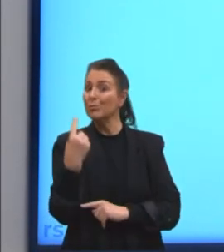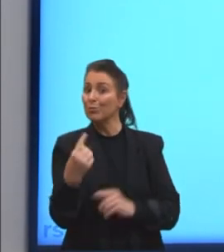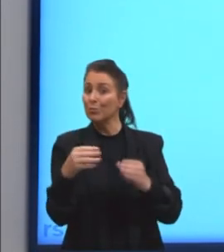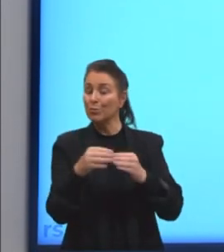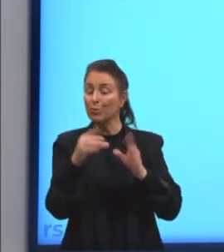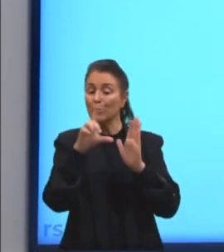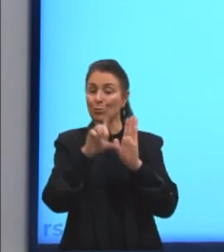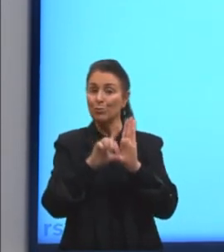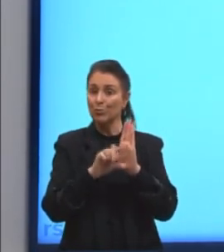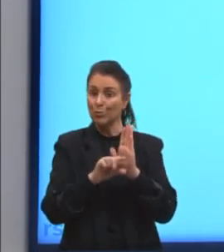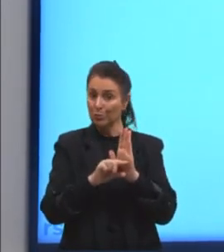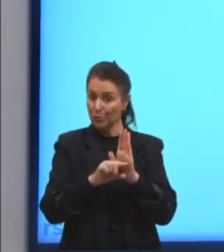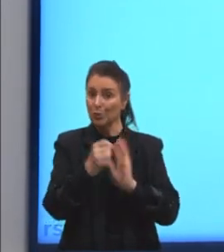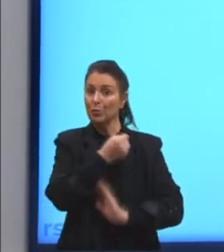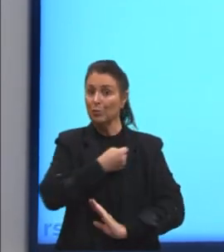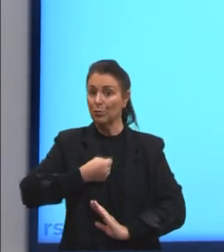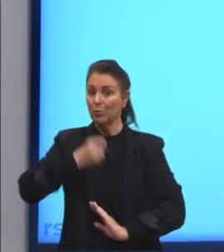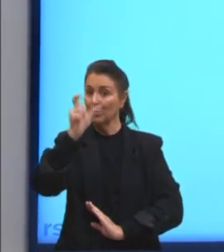reduzido.